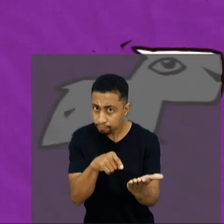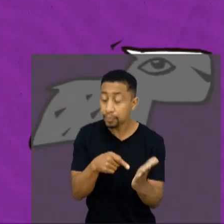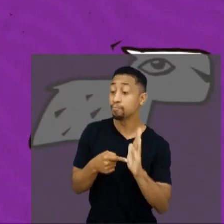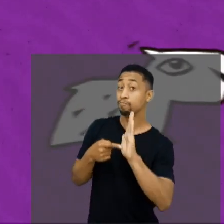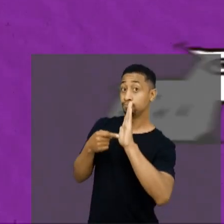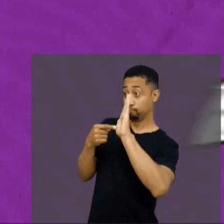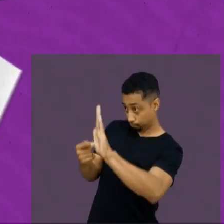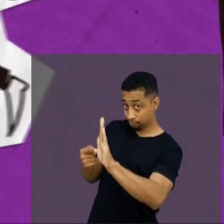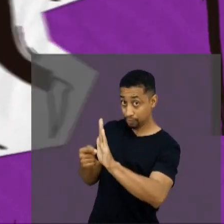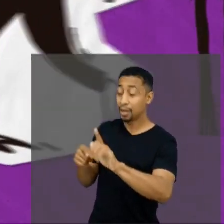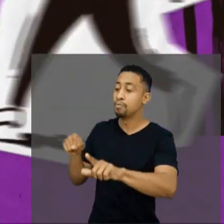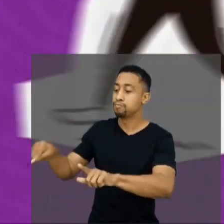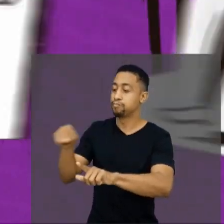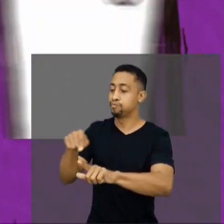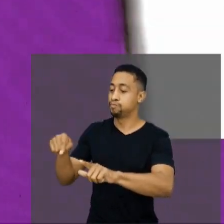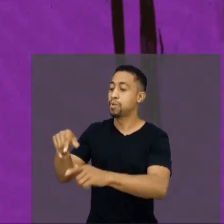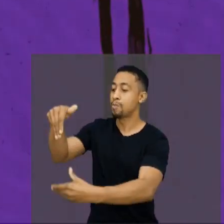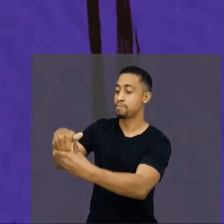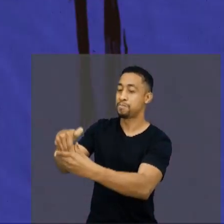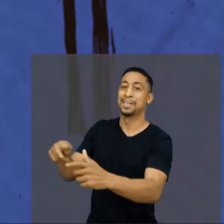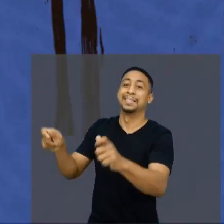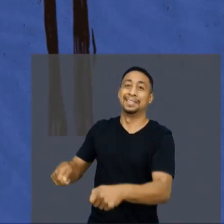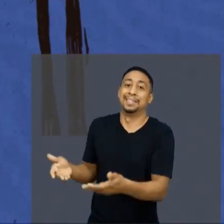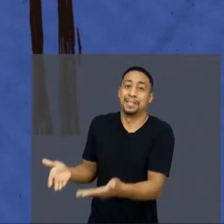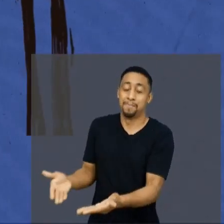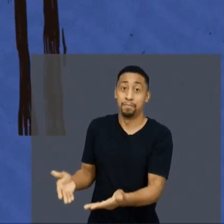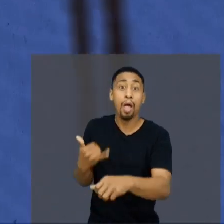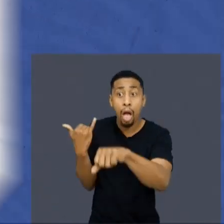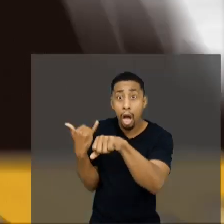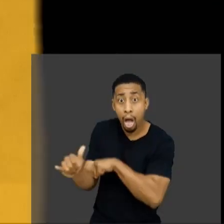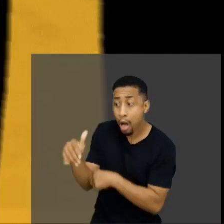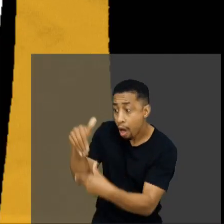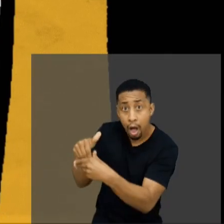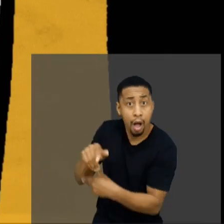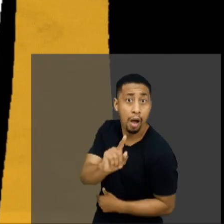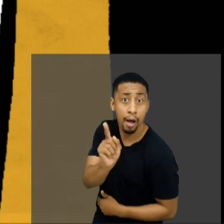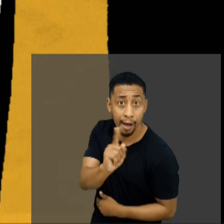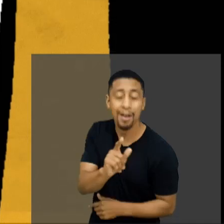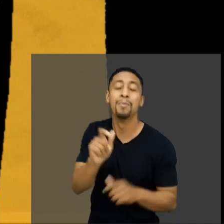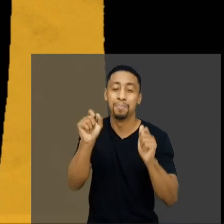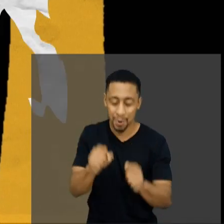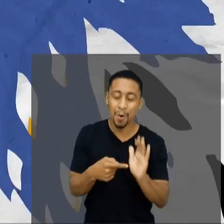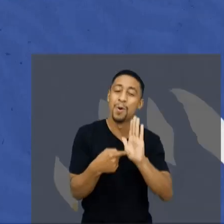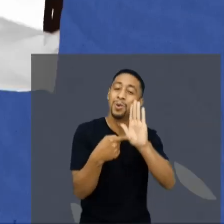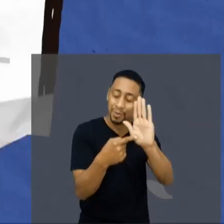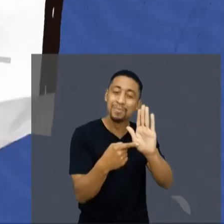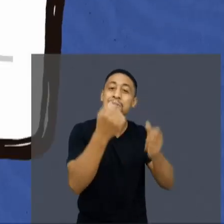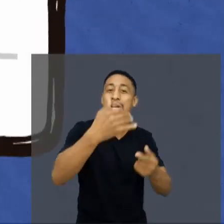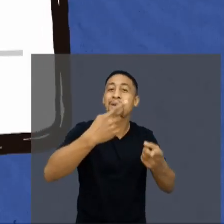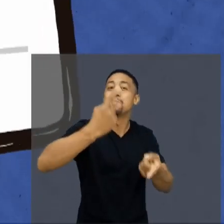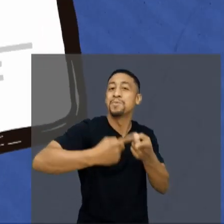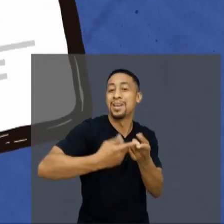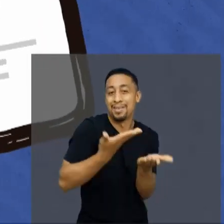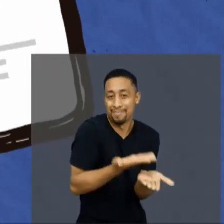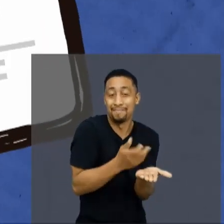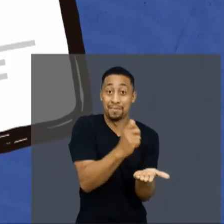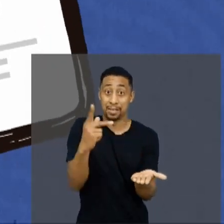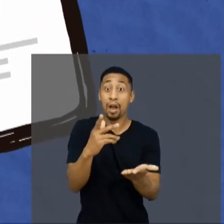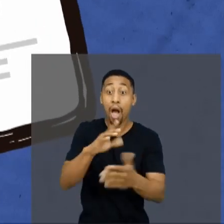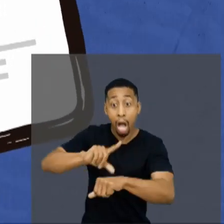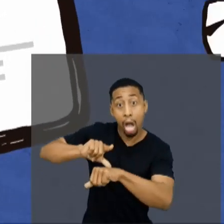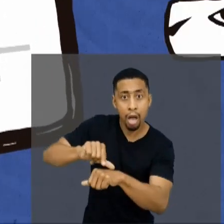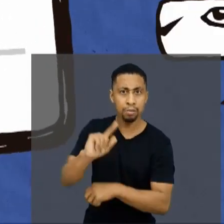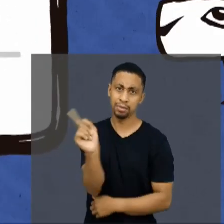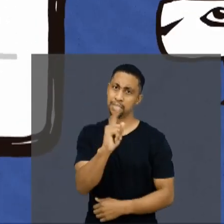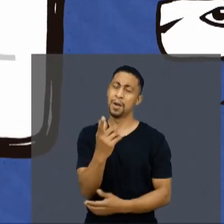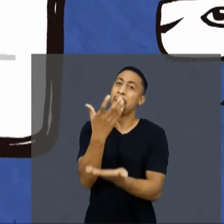como documento na sessão eleitoral. E ainda serve para justificar a ausência na votação. Não deixe para a última hora. Baixe